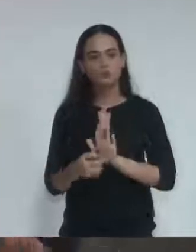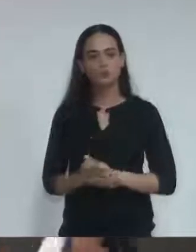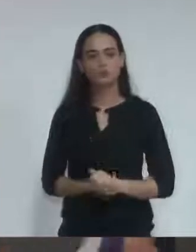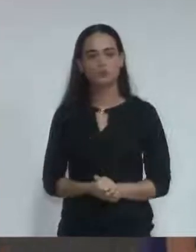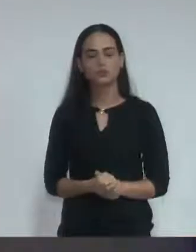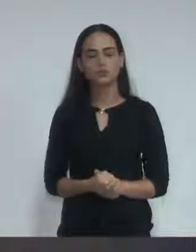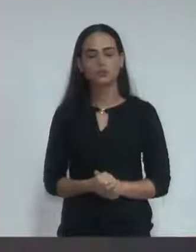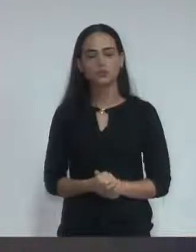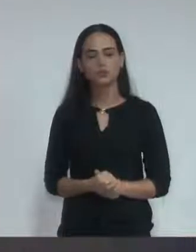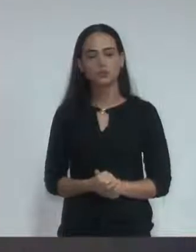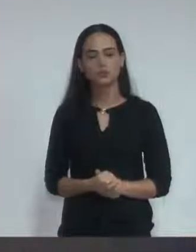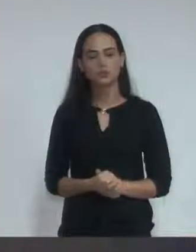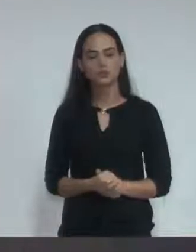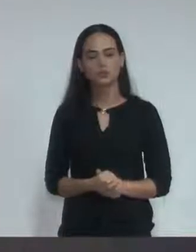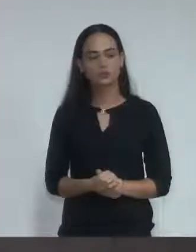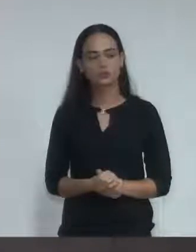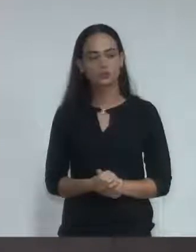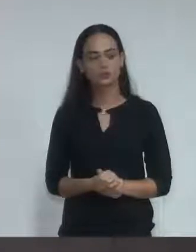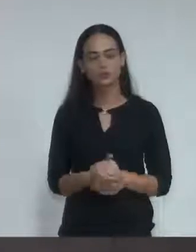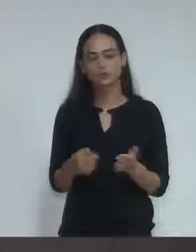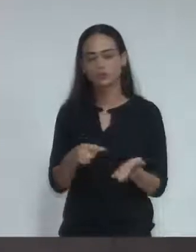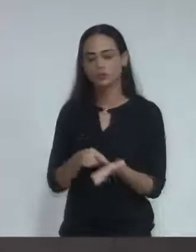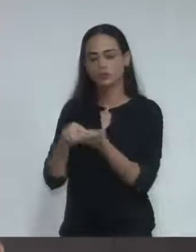Encaminha-se a ordem do dia da presente sessão.